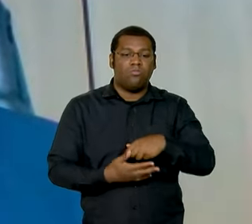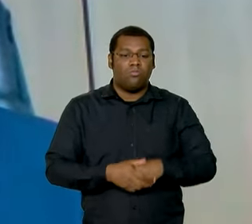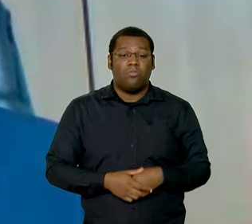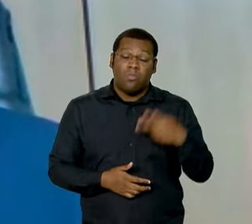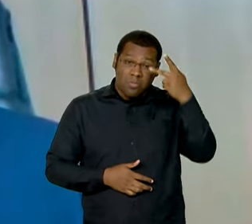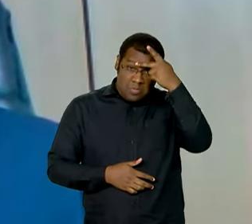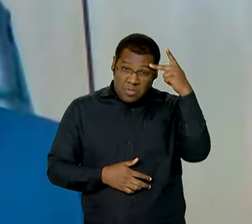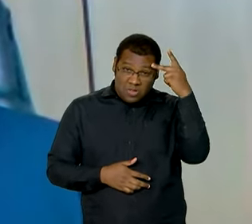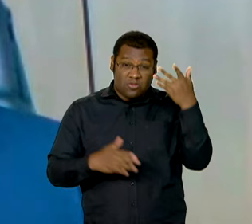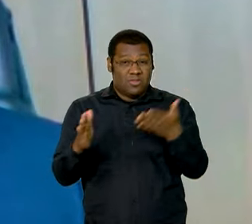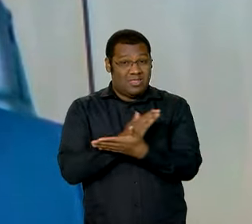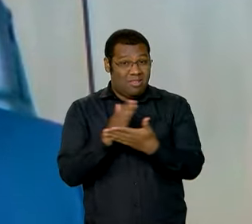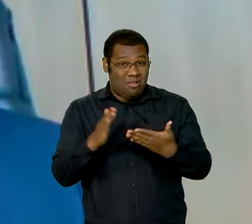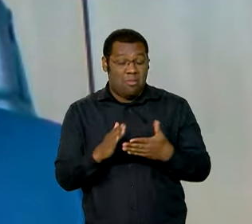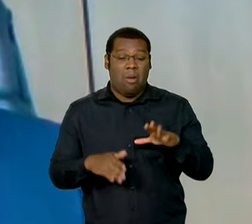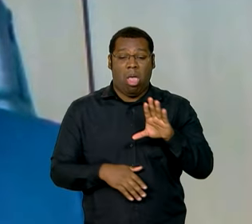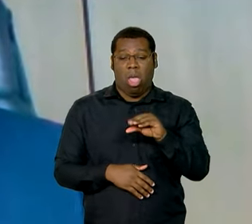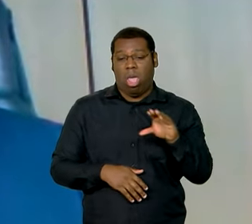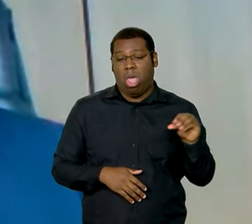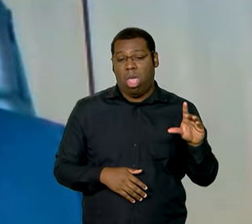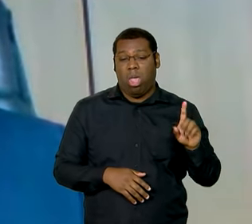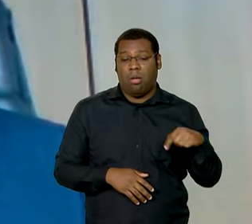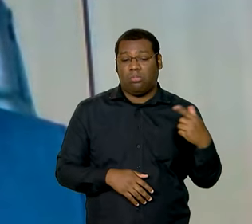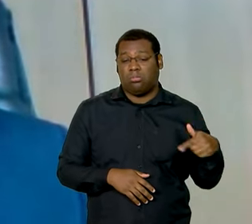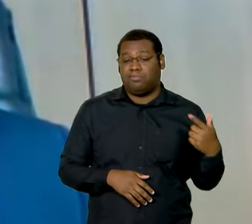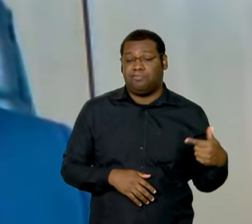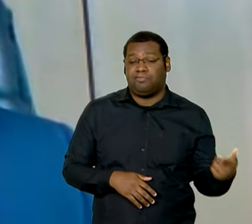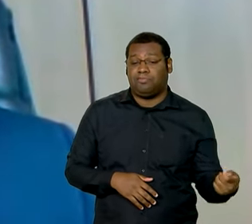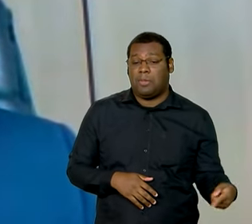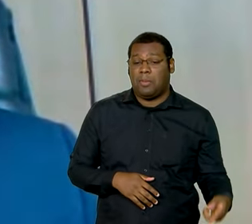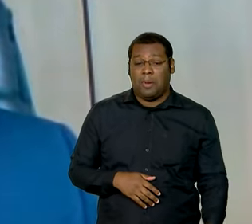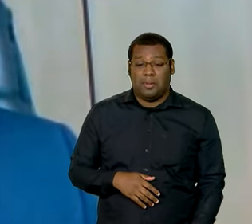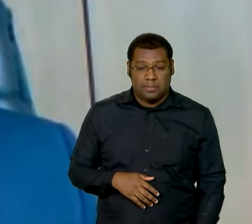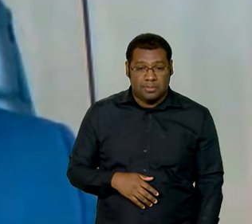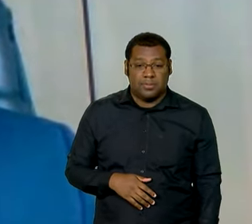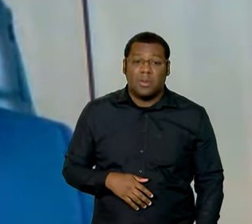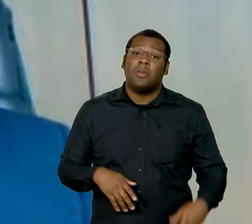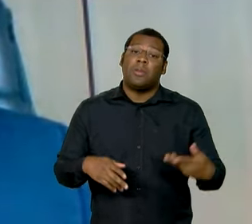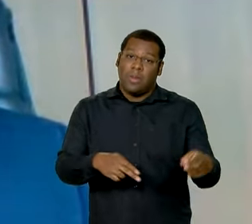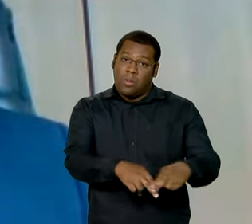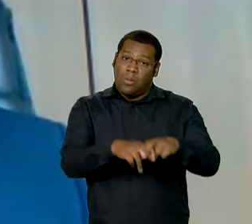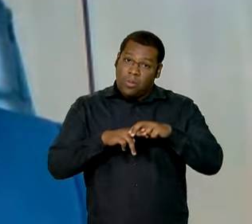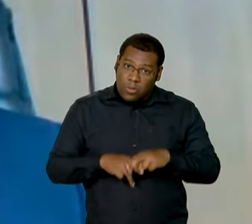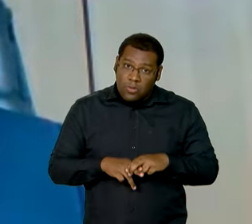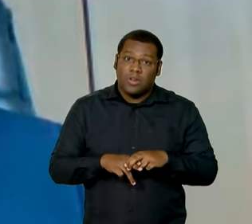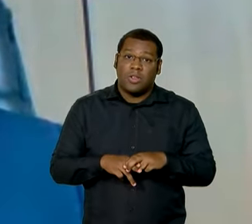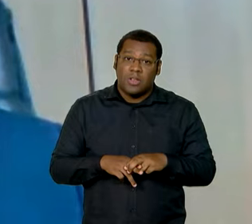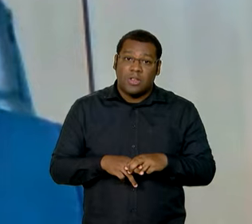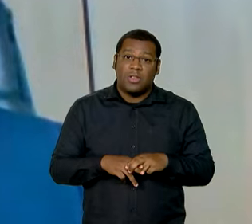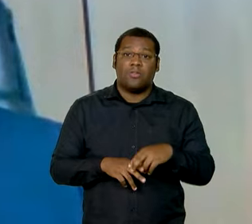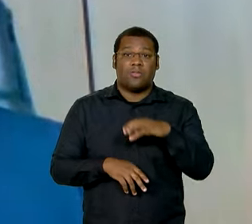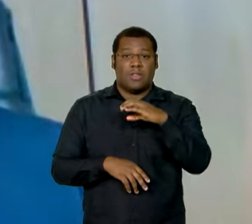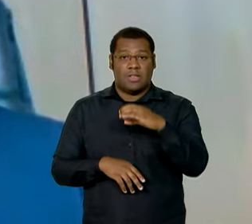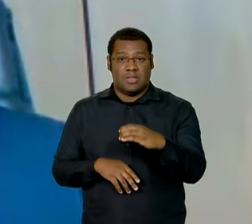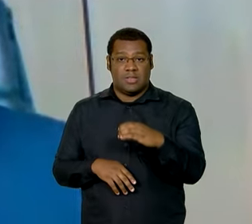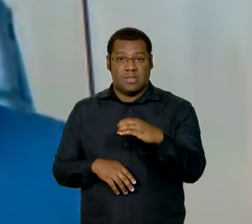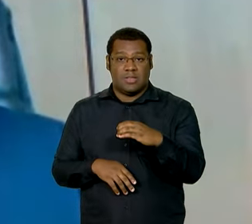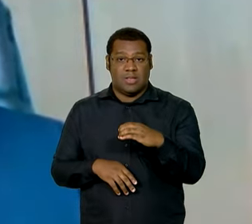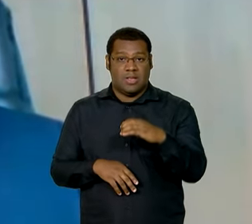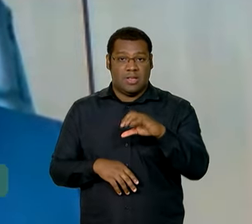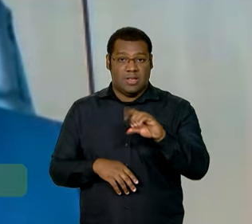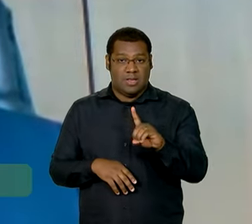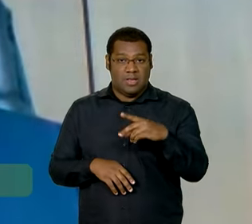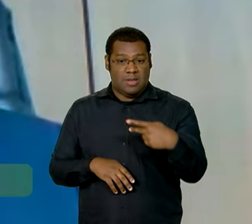Isso é um dado importante, por isso que a gente está intensificando as notificações via CDT, via